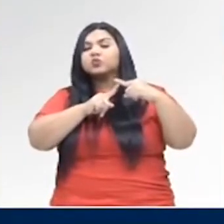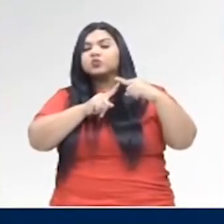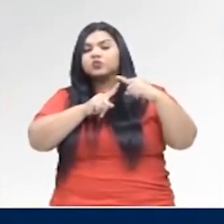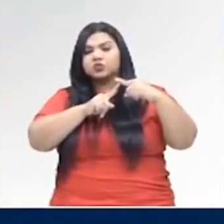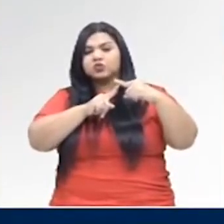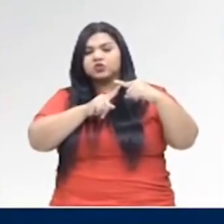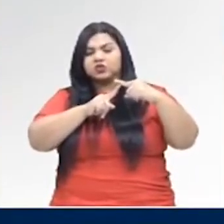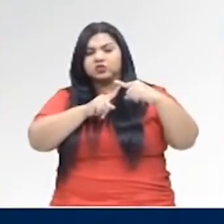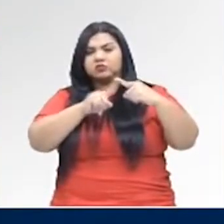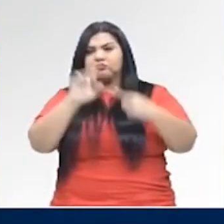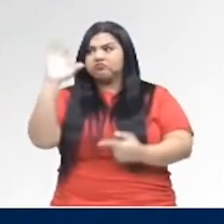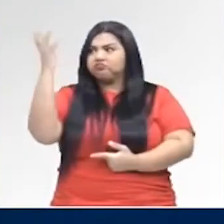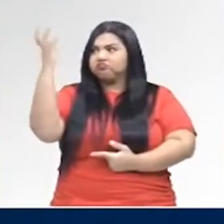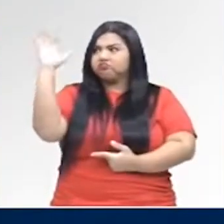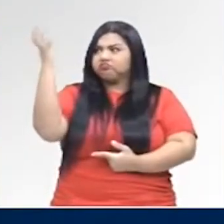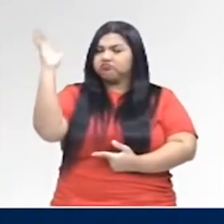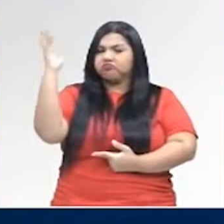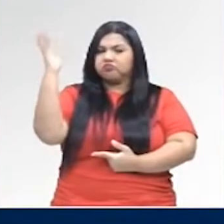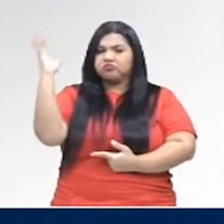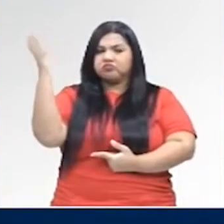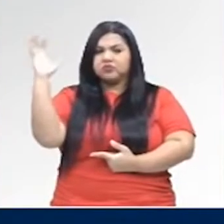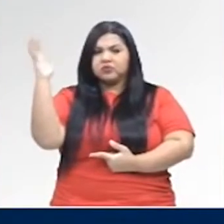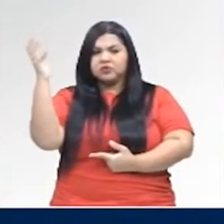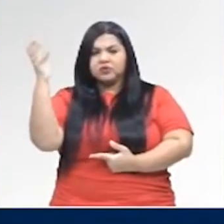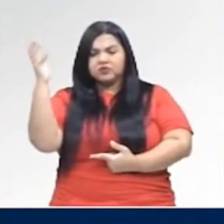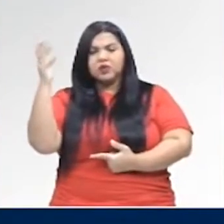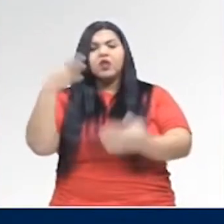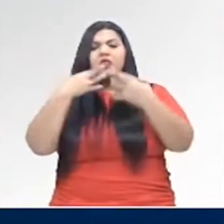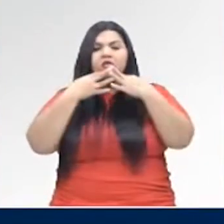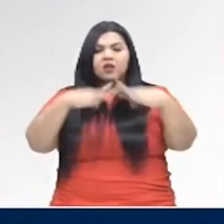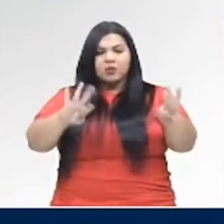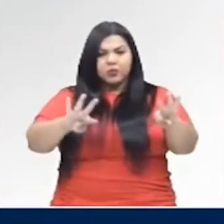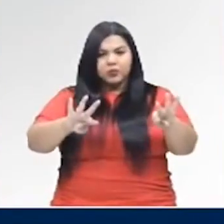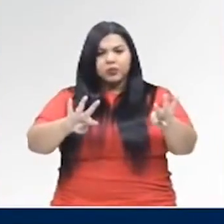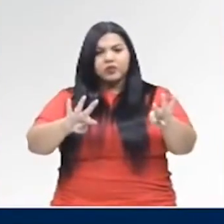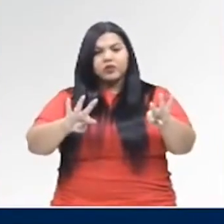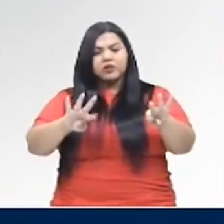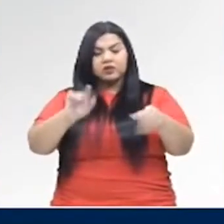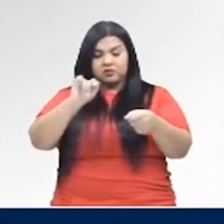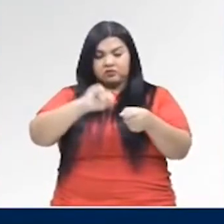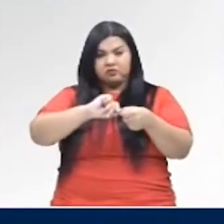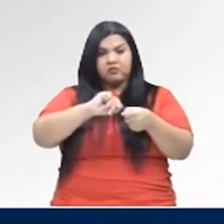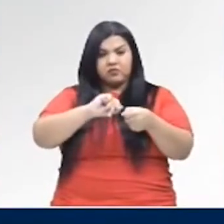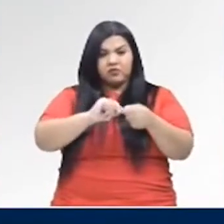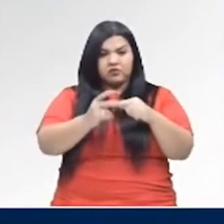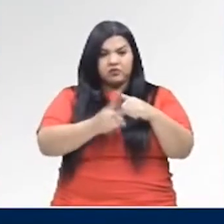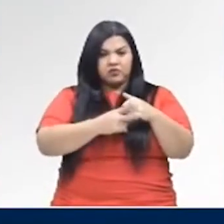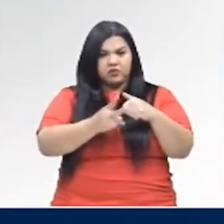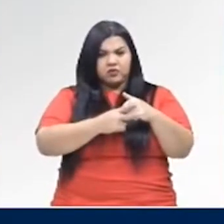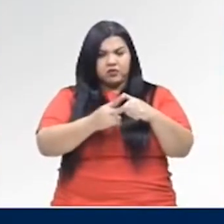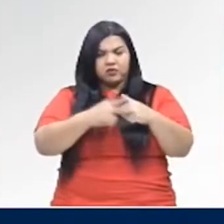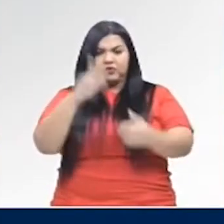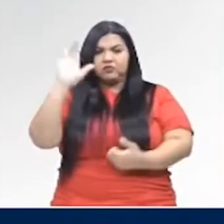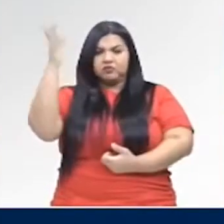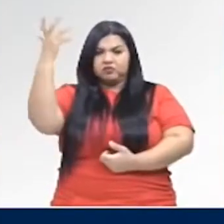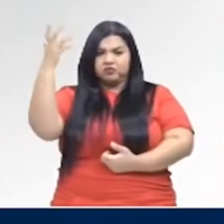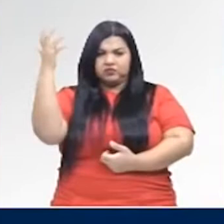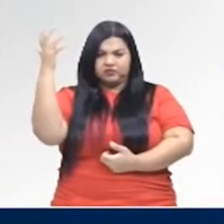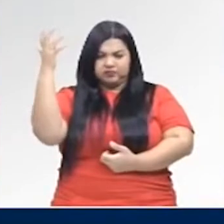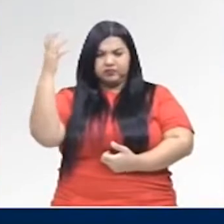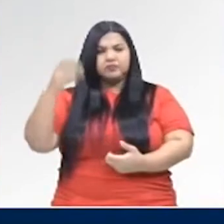meteorológico, certo? Um fenômeno natural. Então, o verbo fazer aqui expressa um fenômeno da